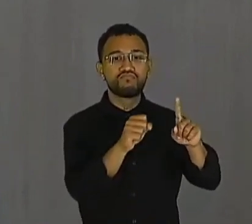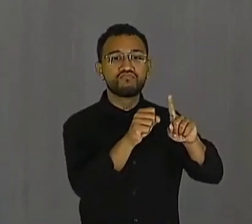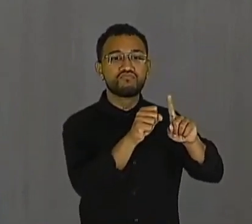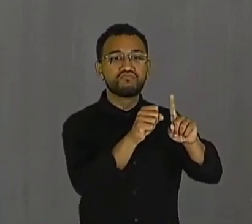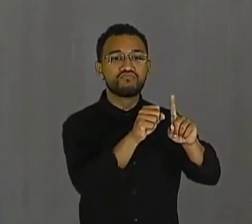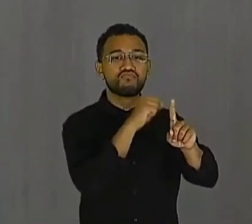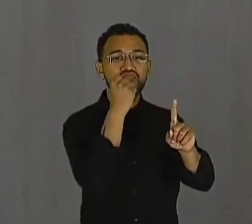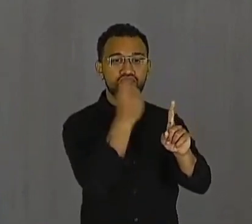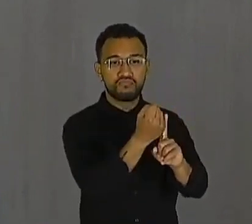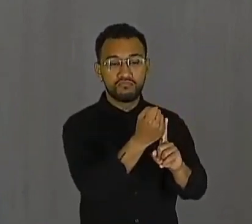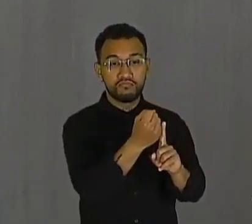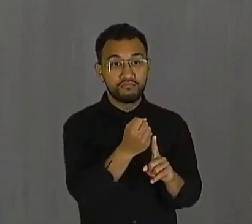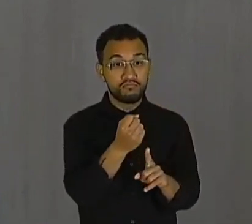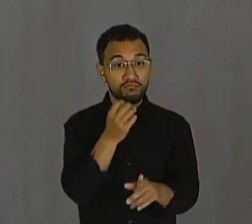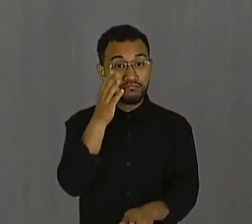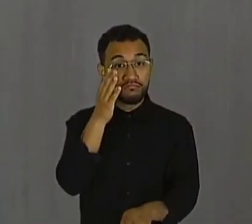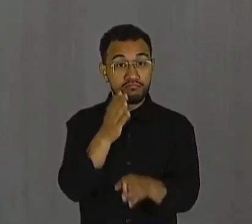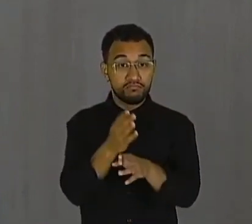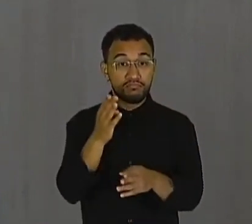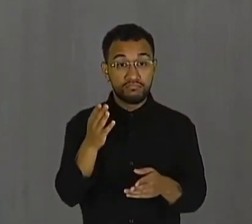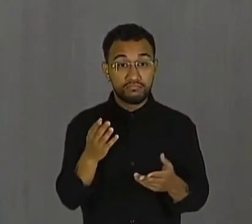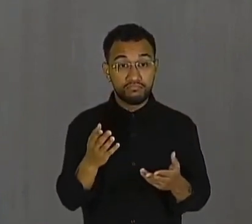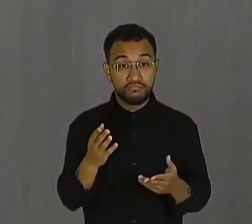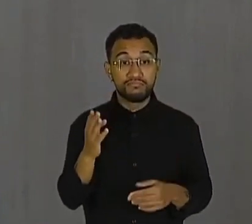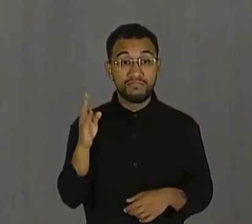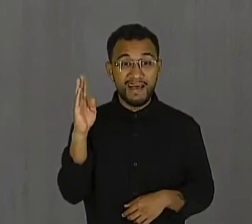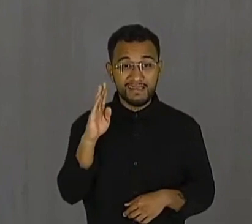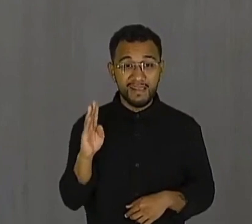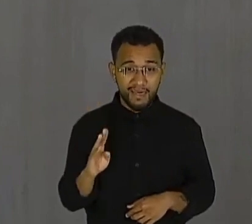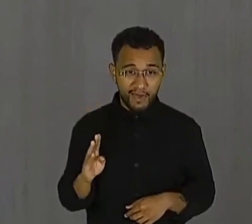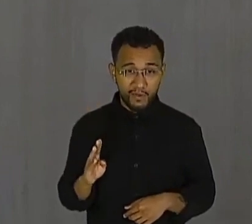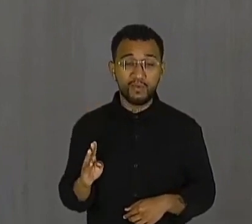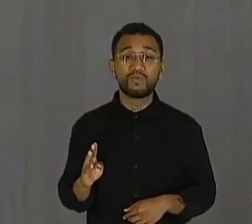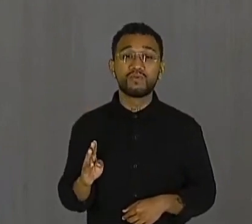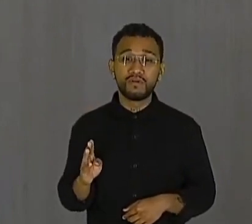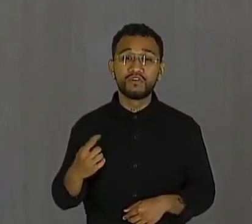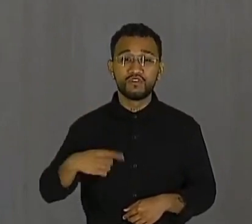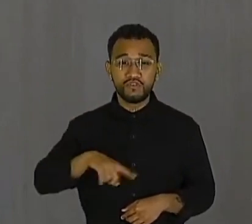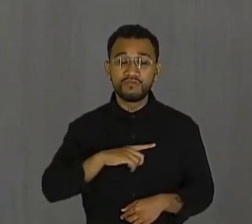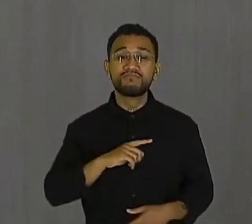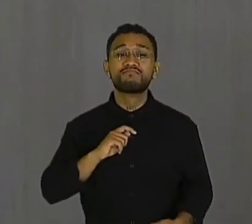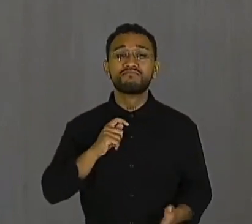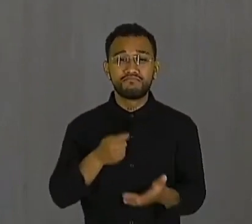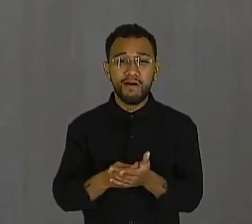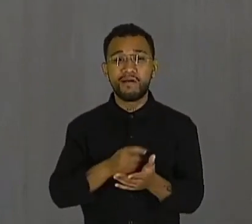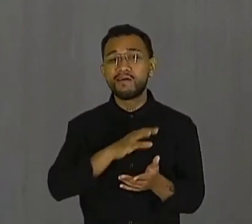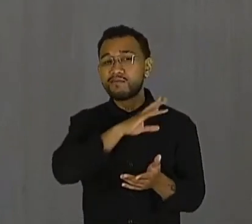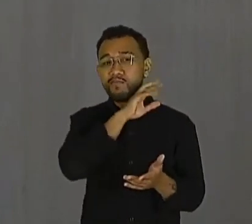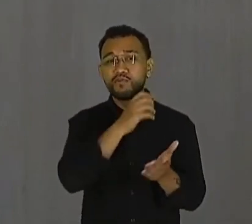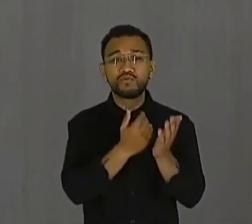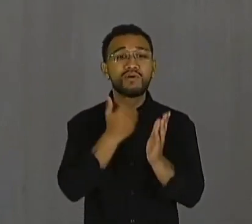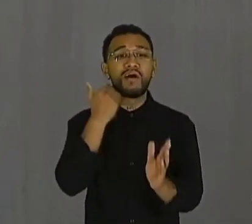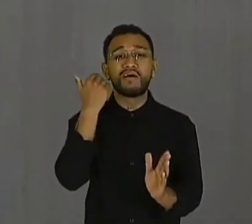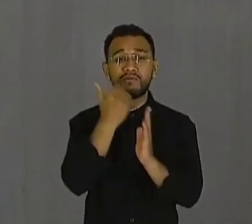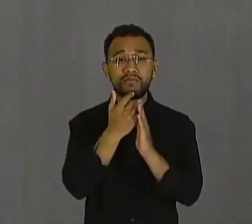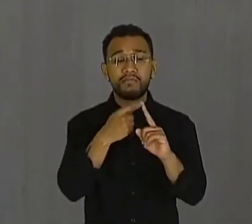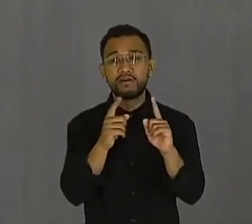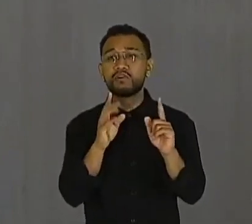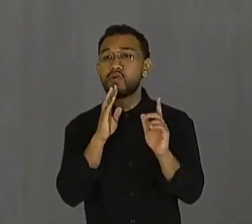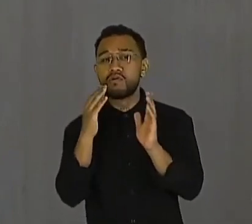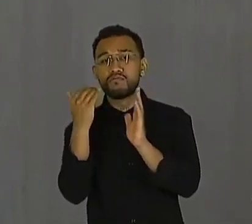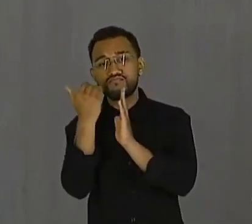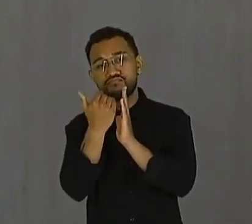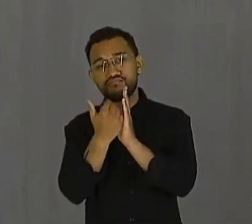brasileiro, a gente sempre fala, a gente paga muito imposto, mas não sabe a real carga tributária,